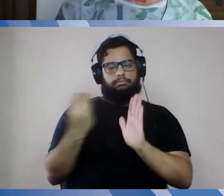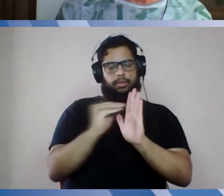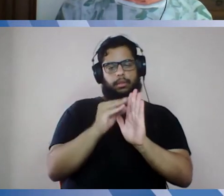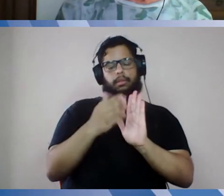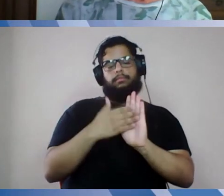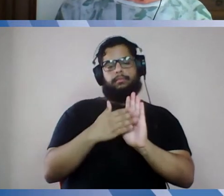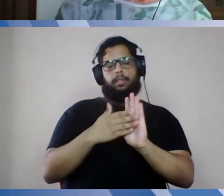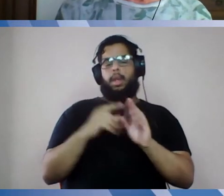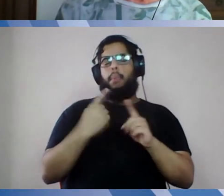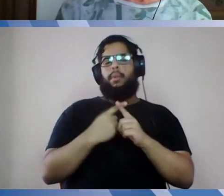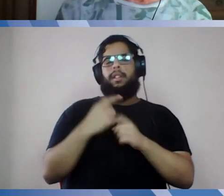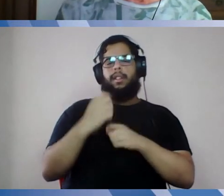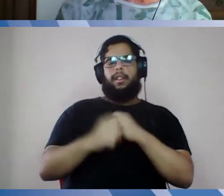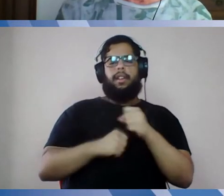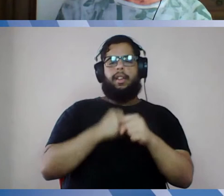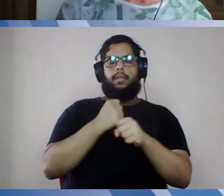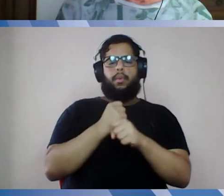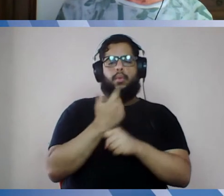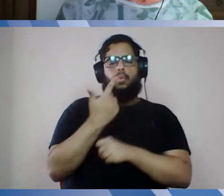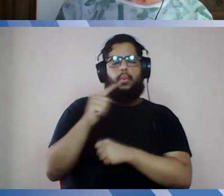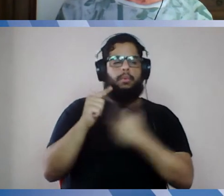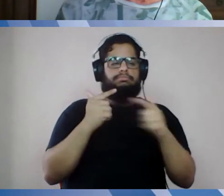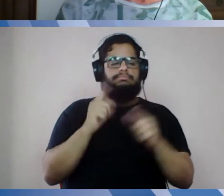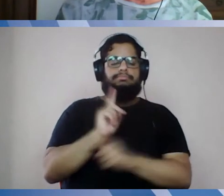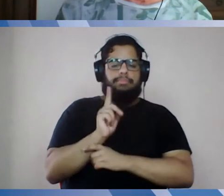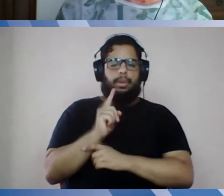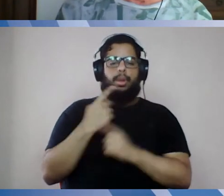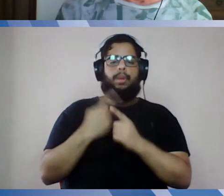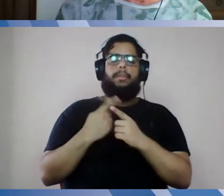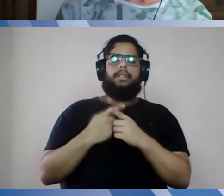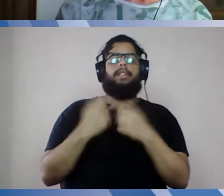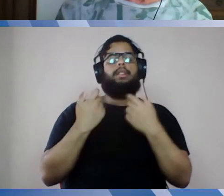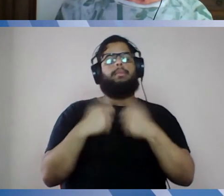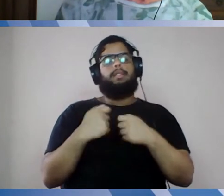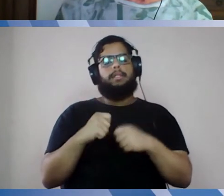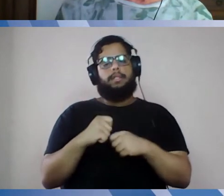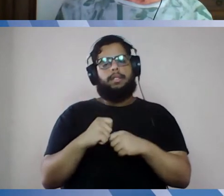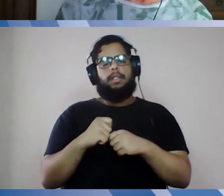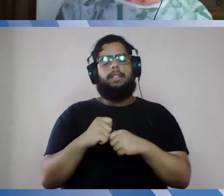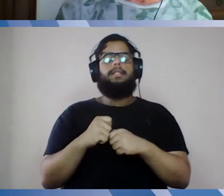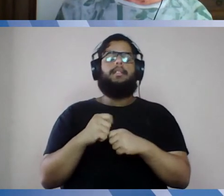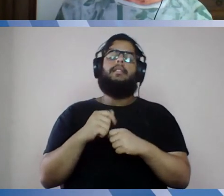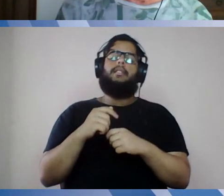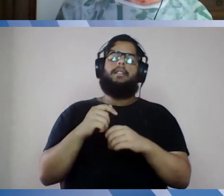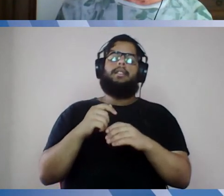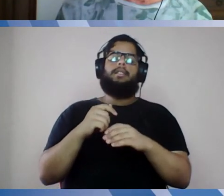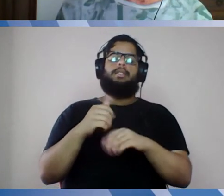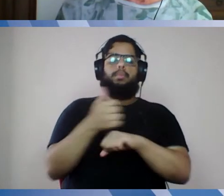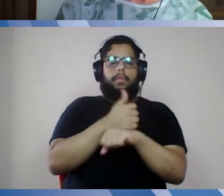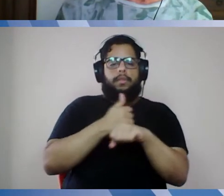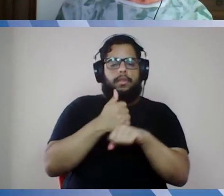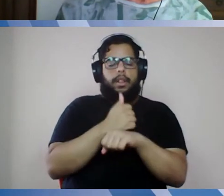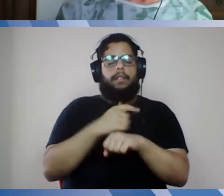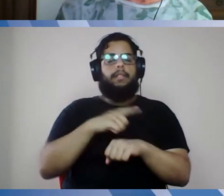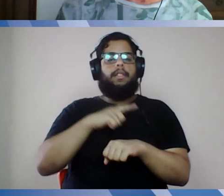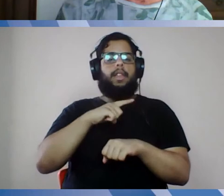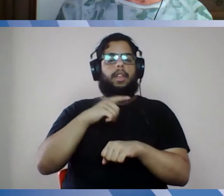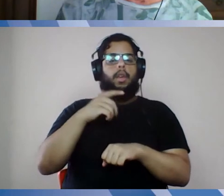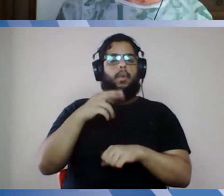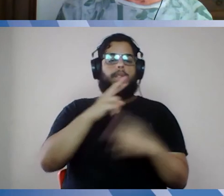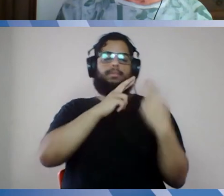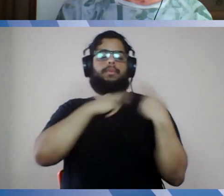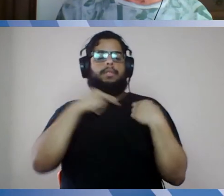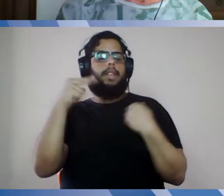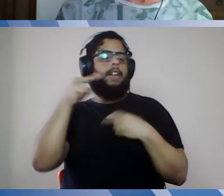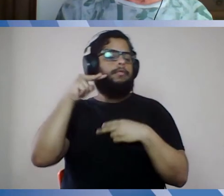não os outros anos? Porque aí nós teríamos que ter uma atuação mais supervisionada, com mais, mais pessoas